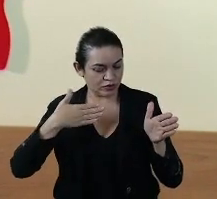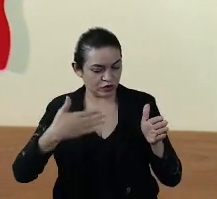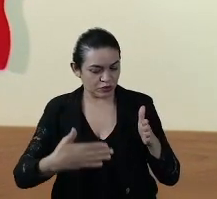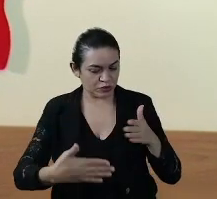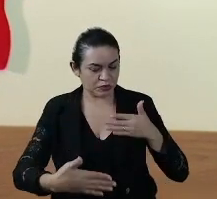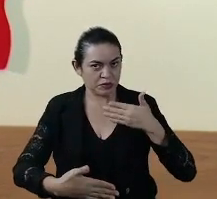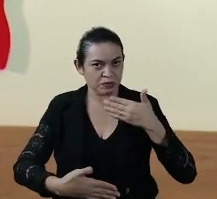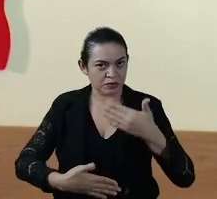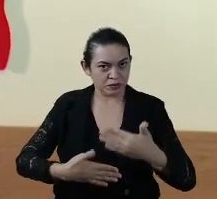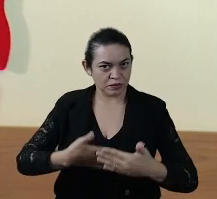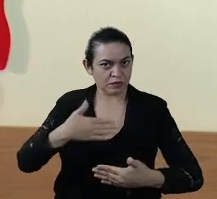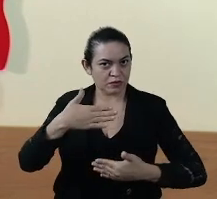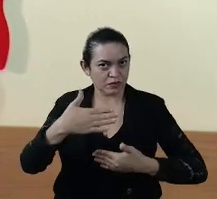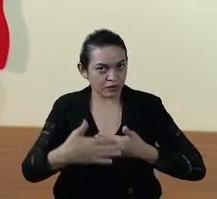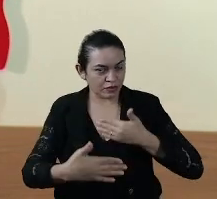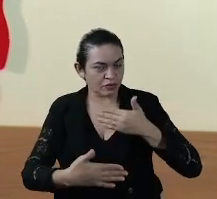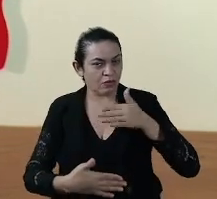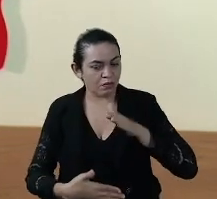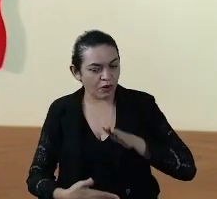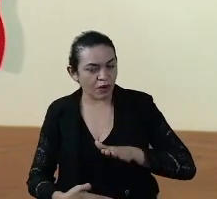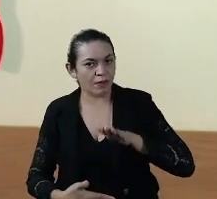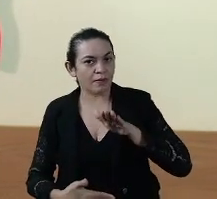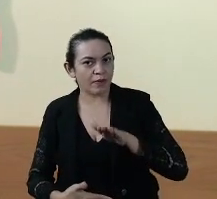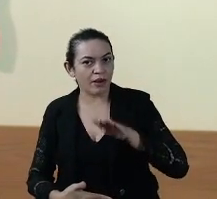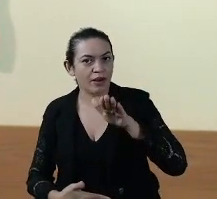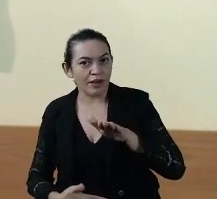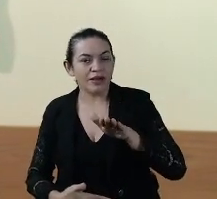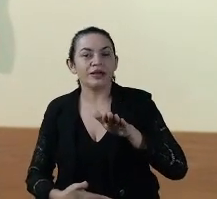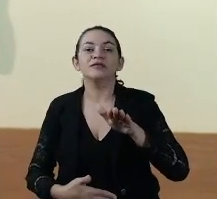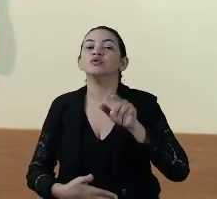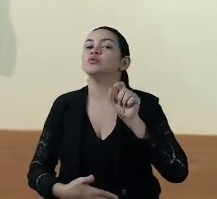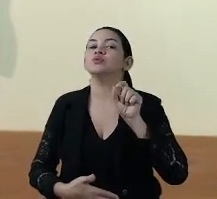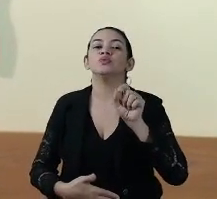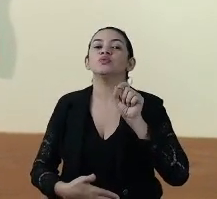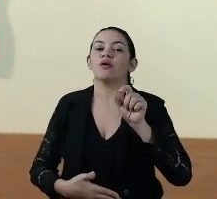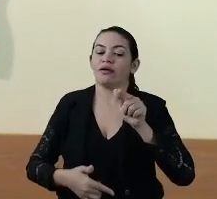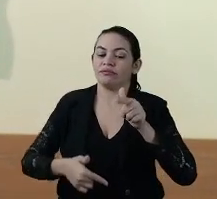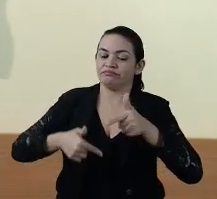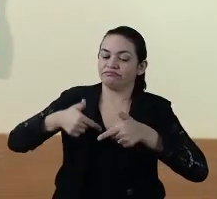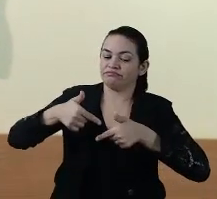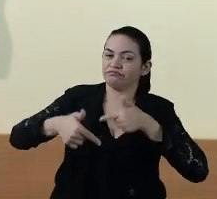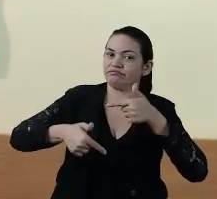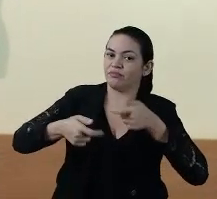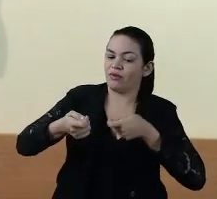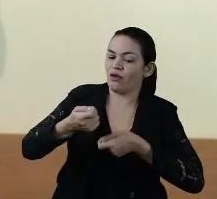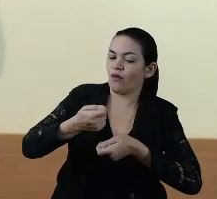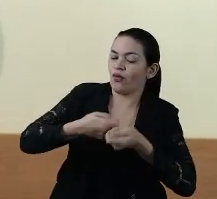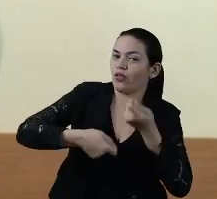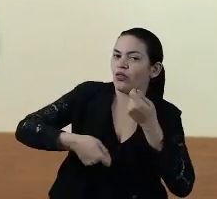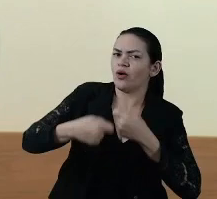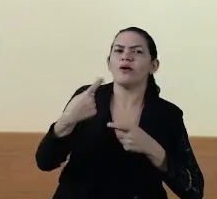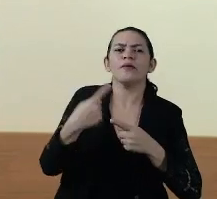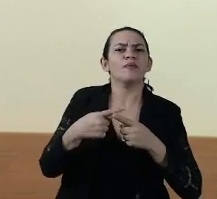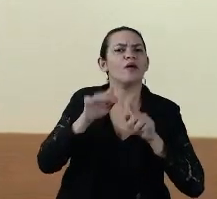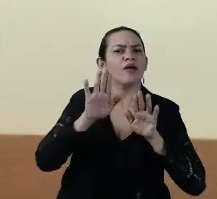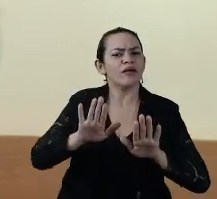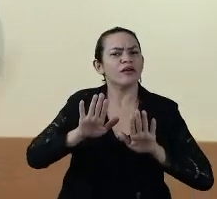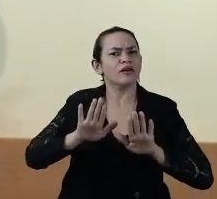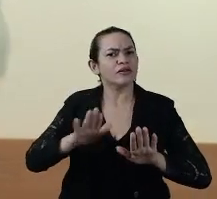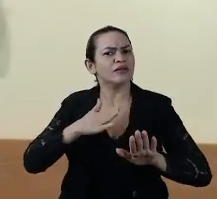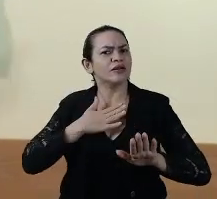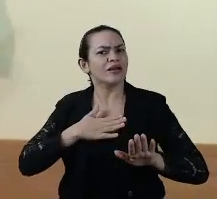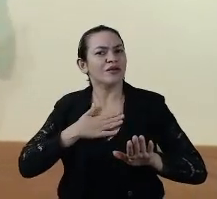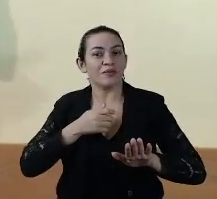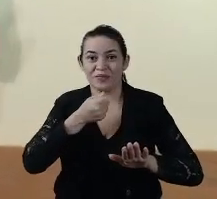progressivo, gradual, das atividades econômicas. Por que lento? Porque